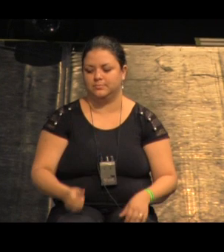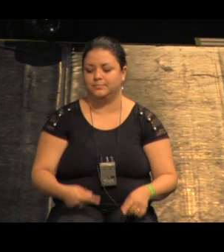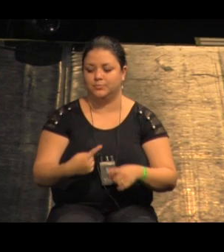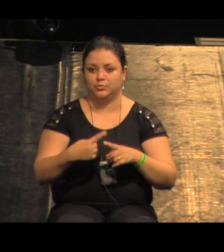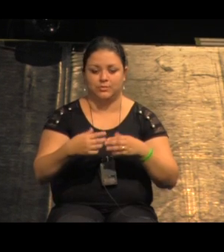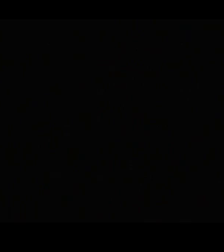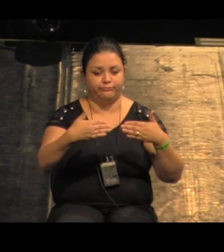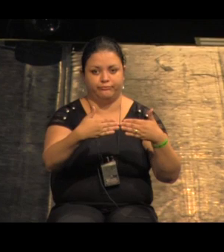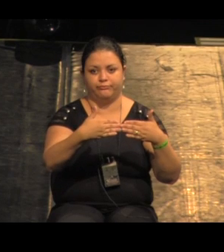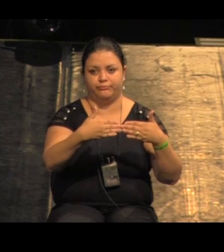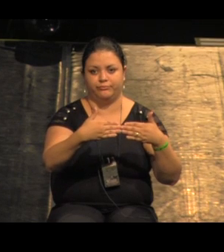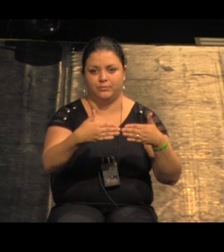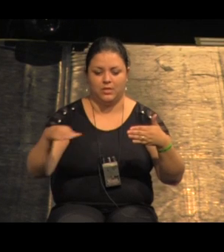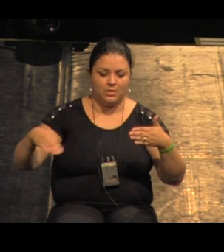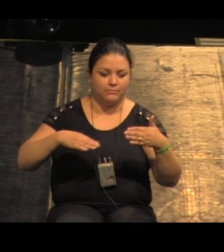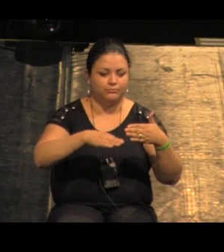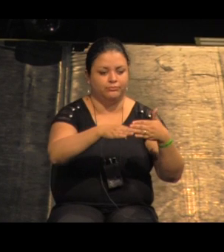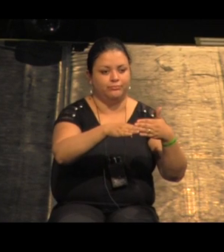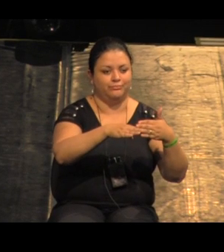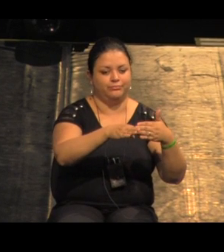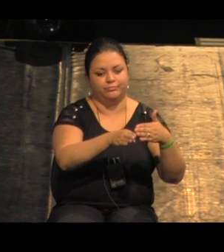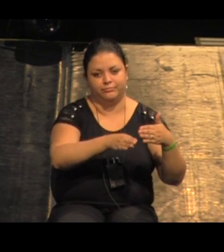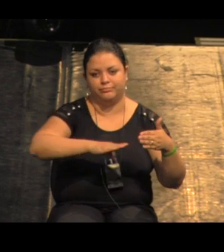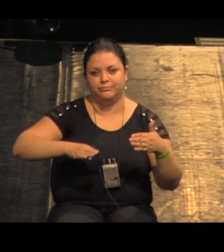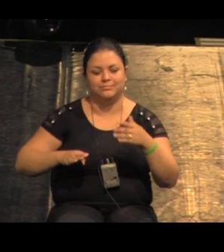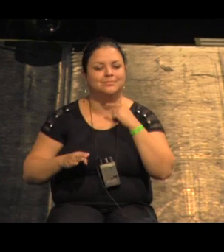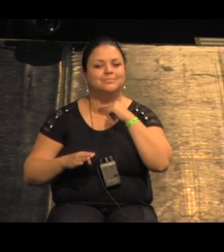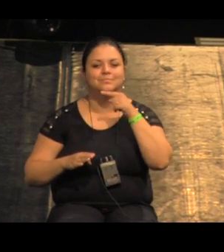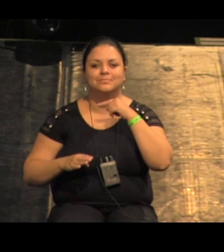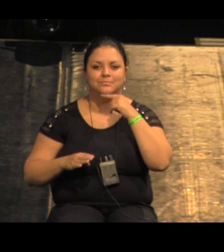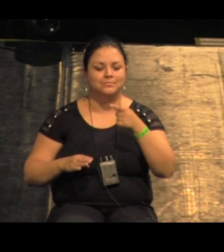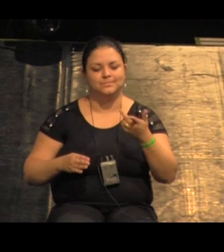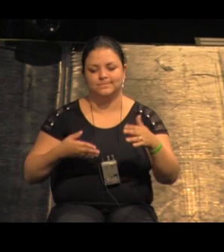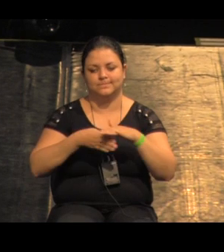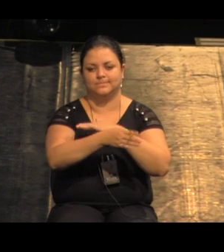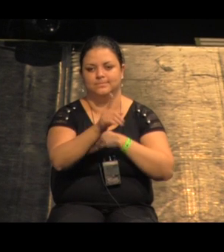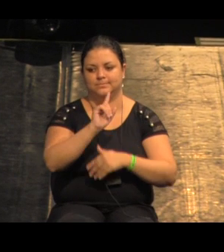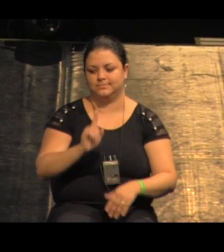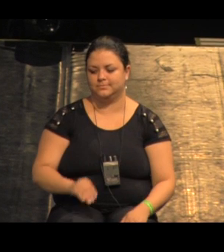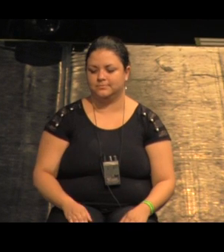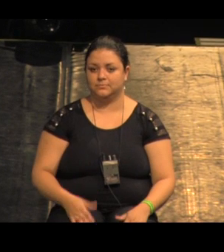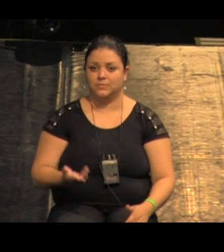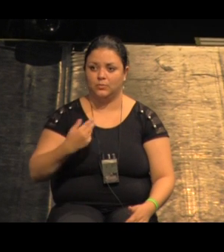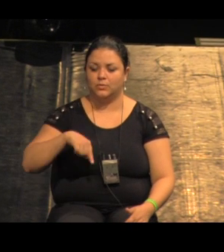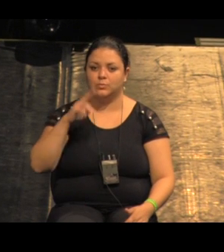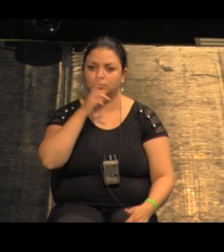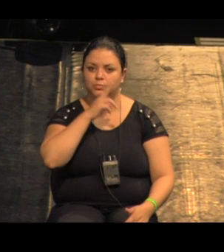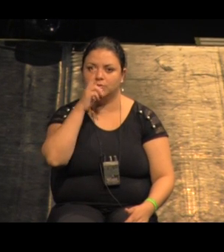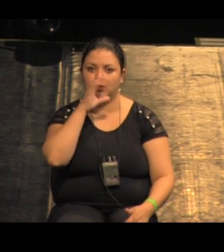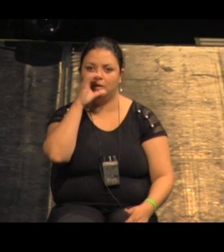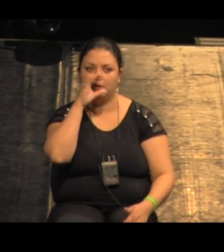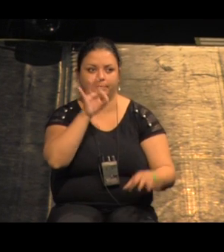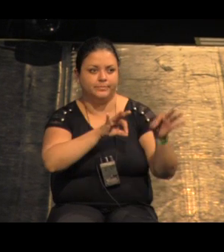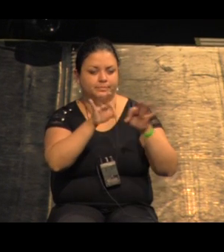saída nenhum dos dois fazem manobra para voltar não é permitido isso então urgentemente a gente determinou a